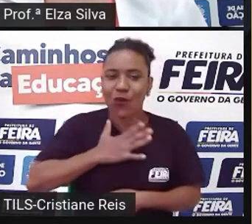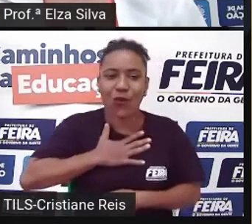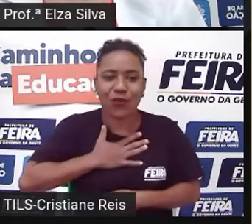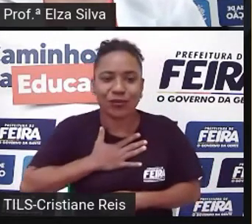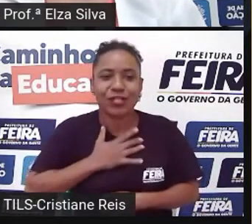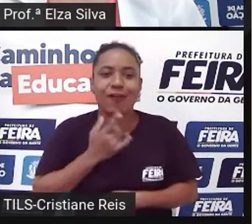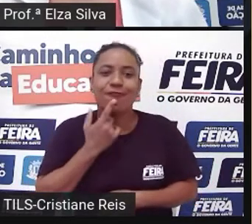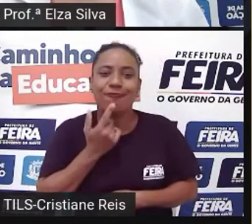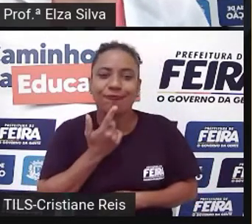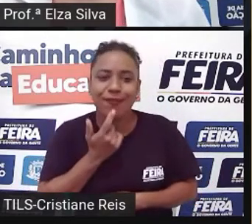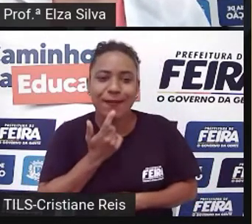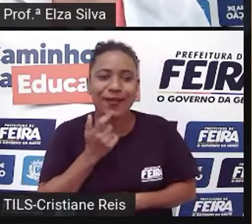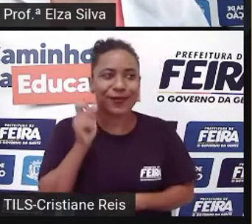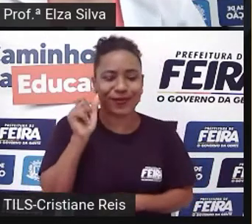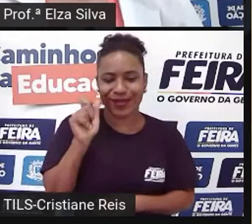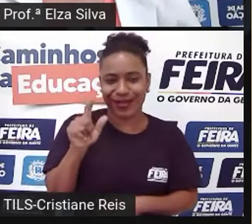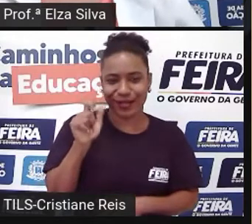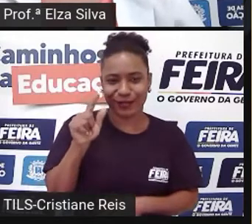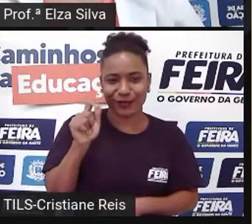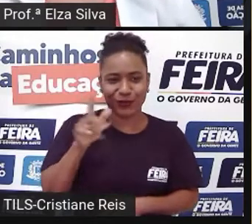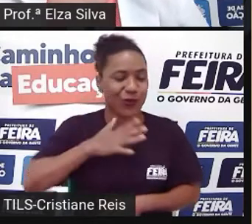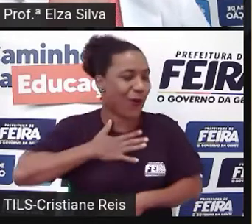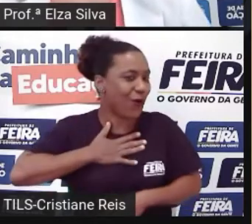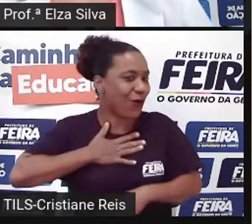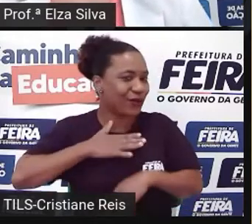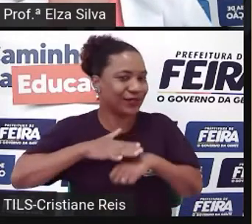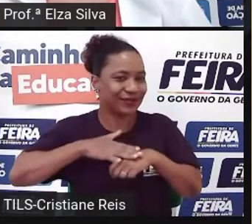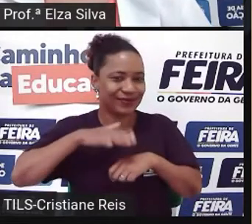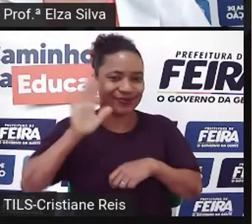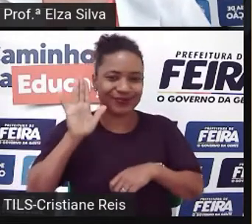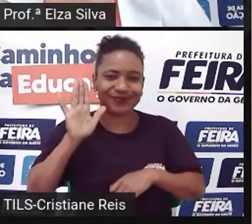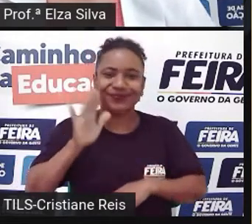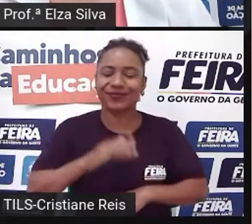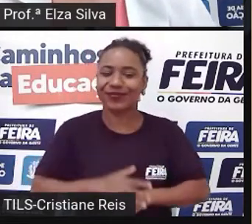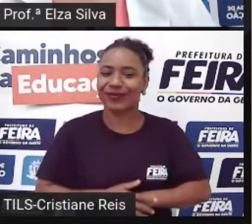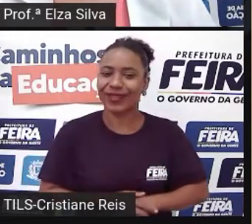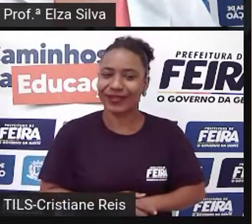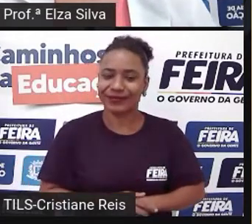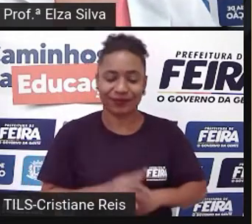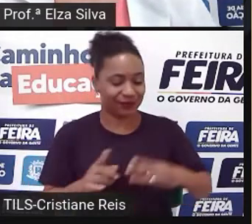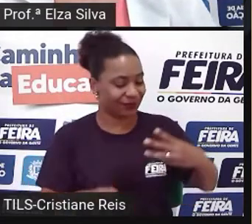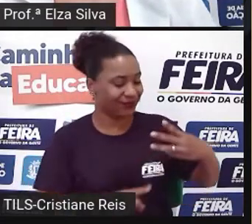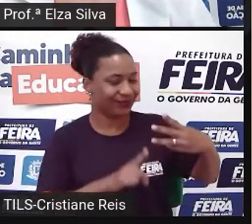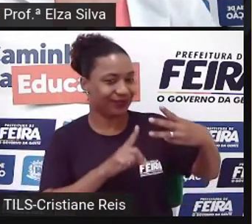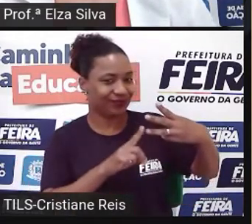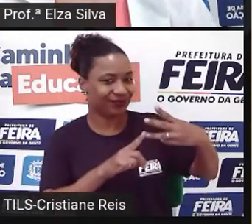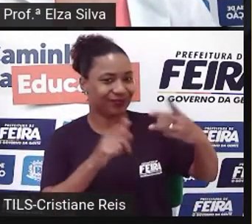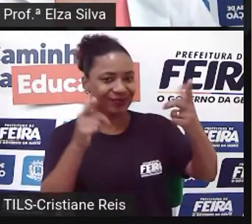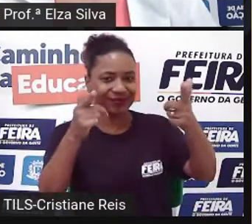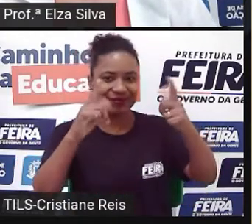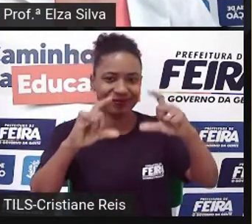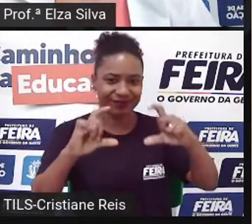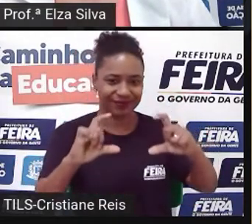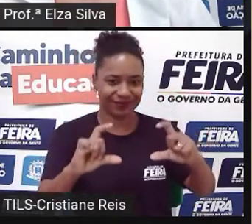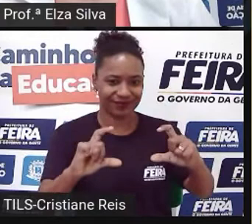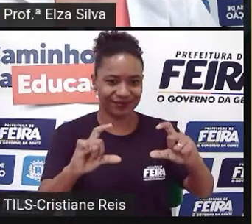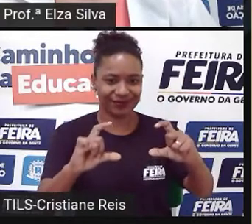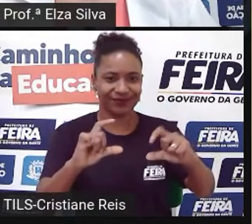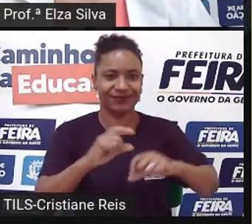vermelho e azul Ok? E no nosso terceiro parágrafo Did you remember?